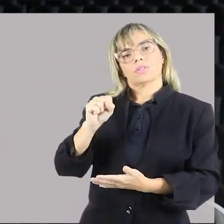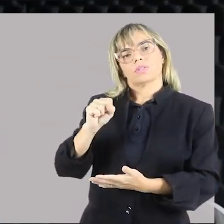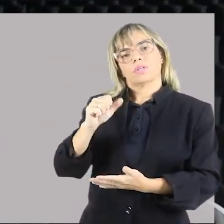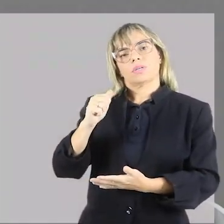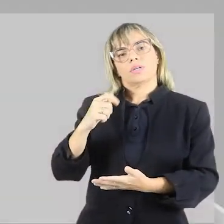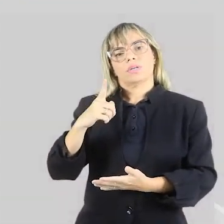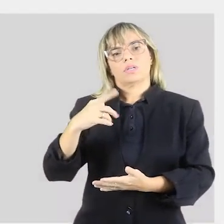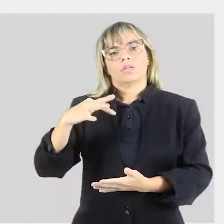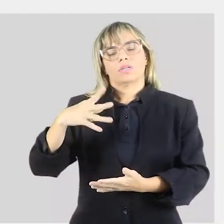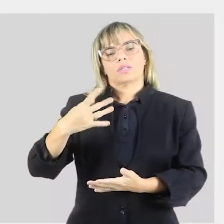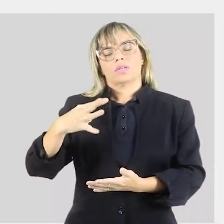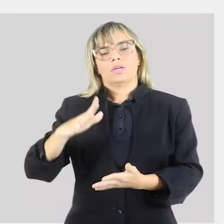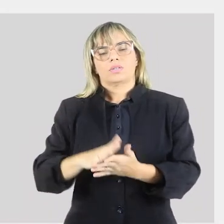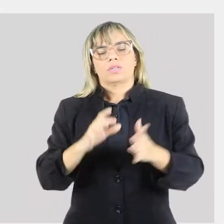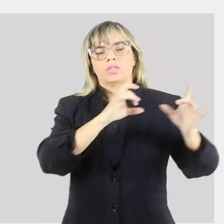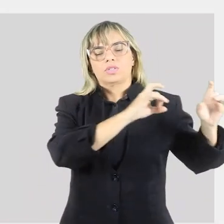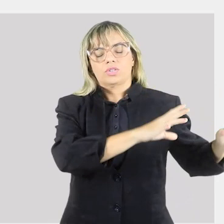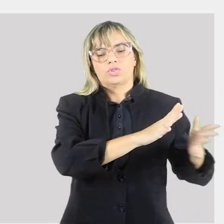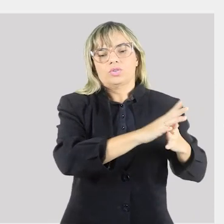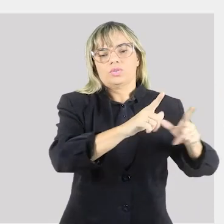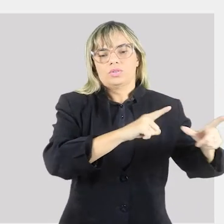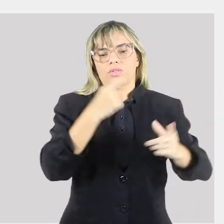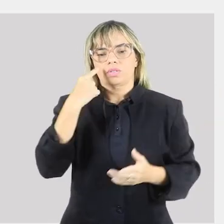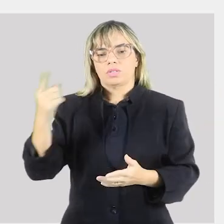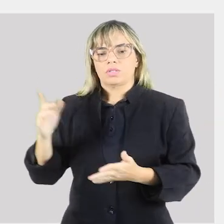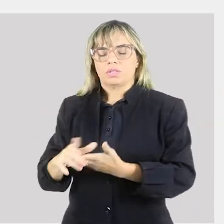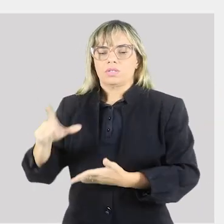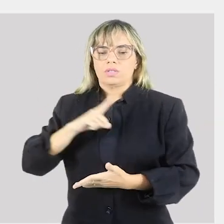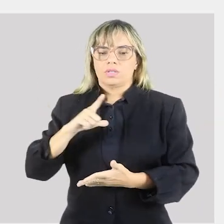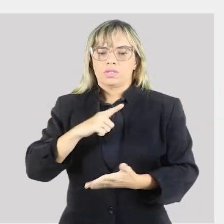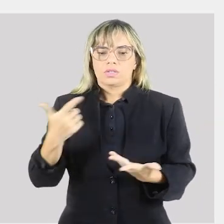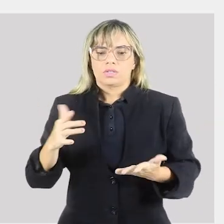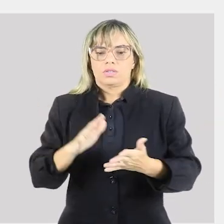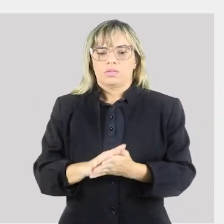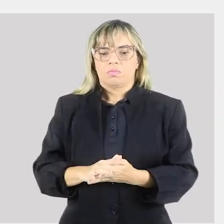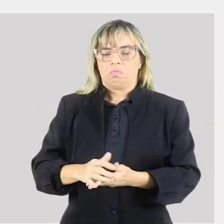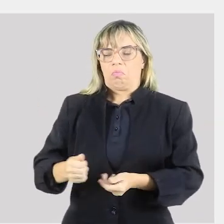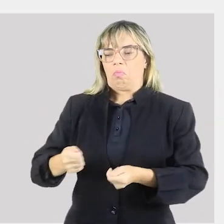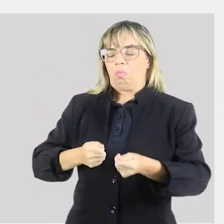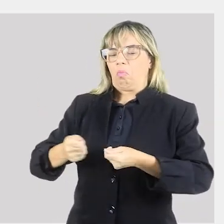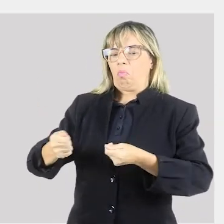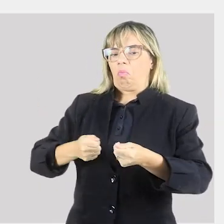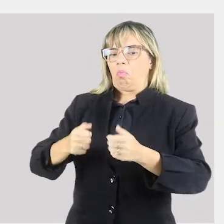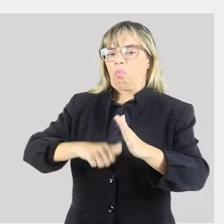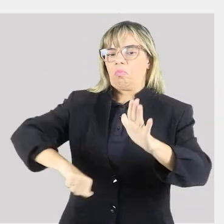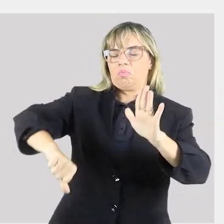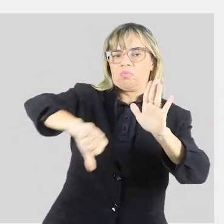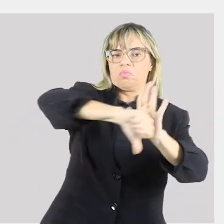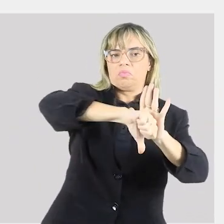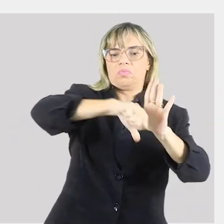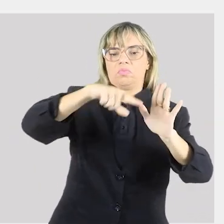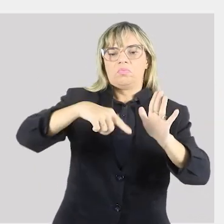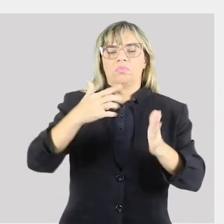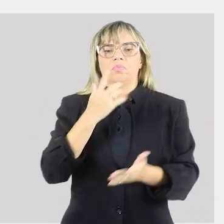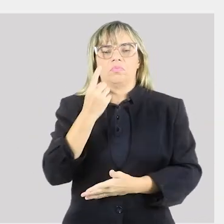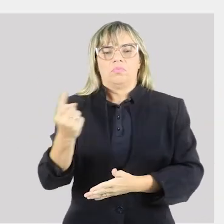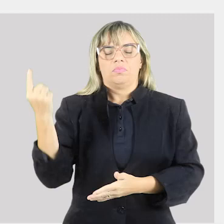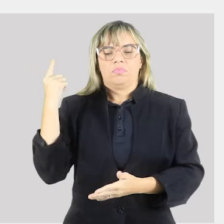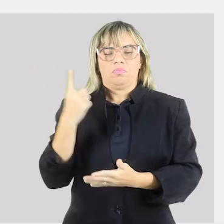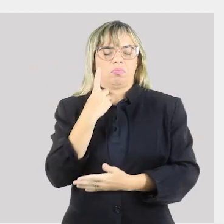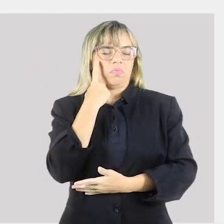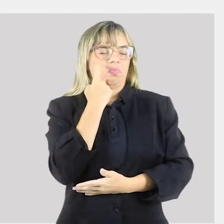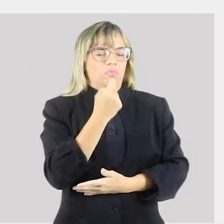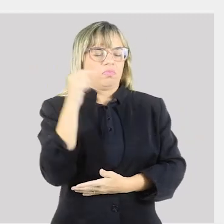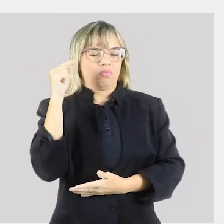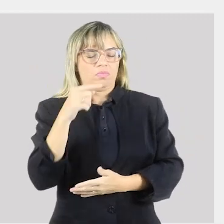cenário. E aí nós temos outros problemas. O tráfico, a criminalidade. E aí é interessante, porque quando